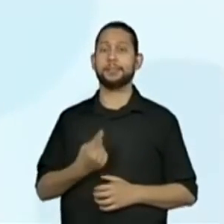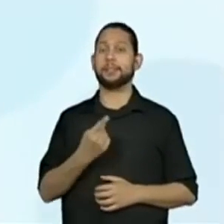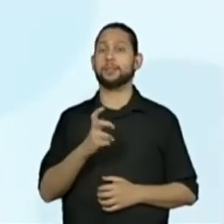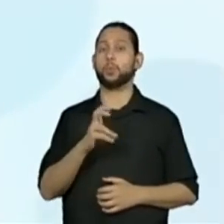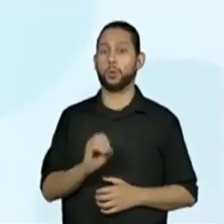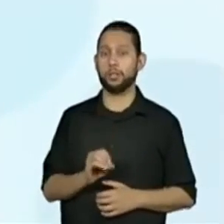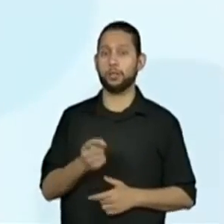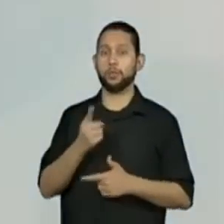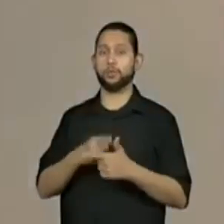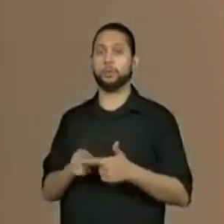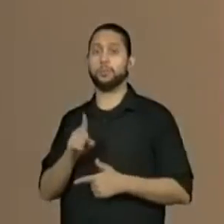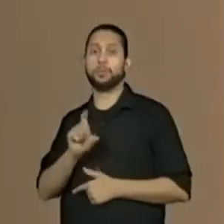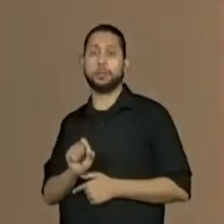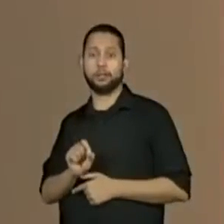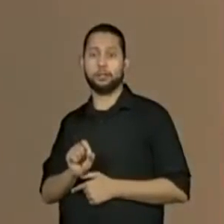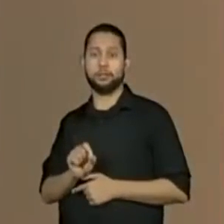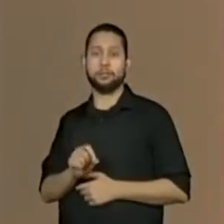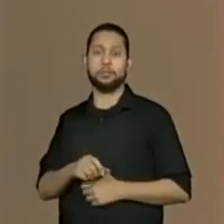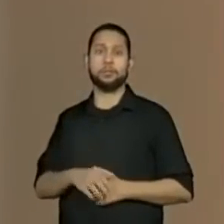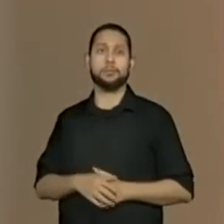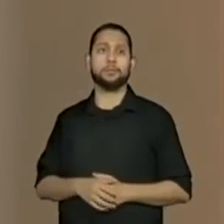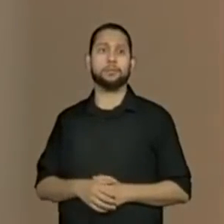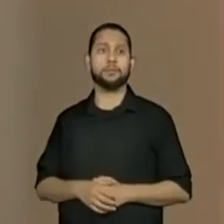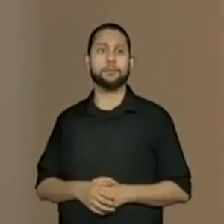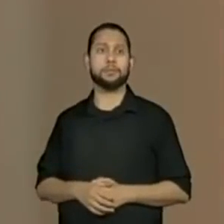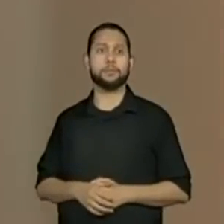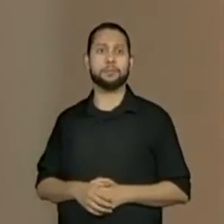150 dividido por 10. Vamos lá?